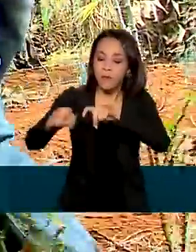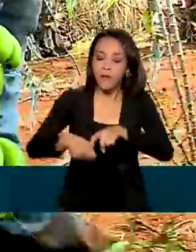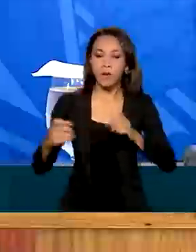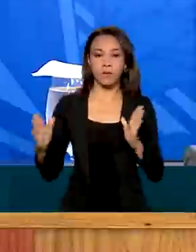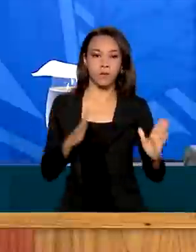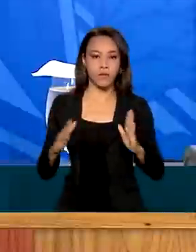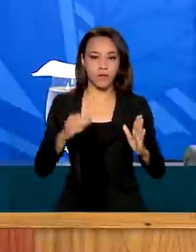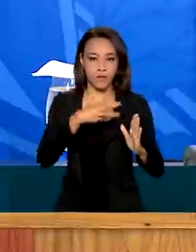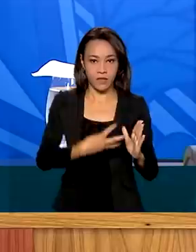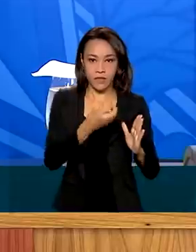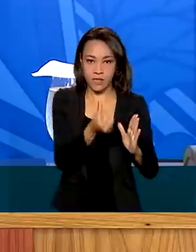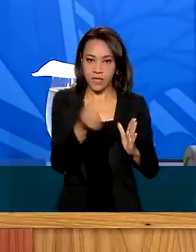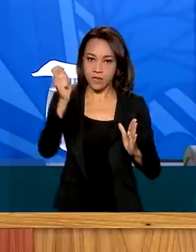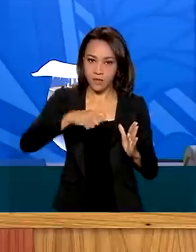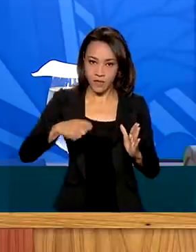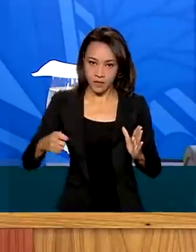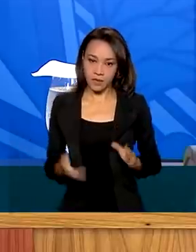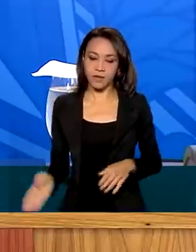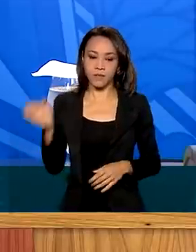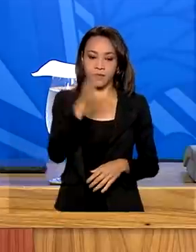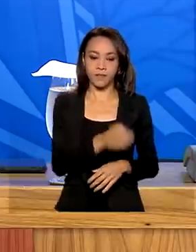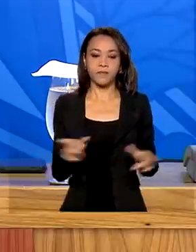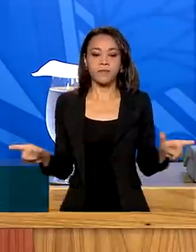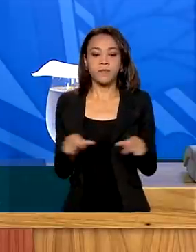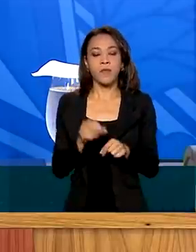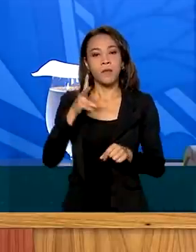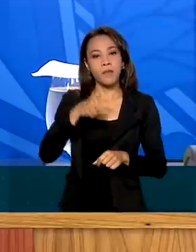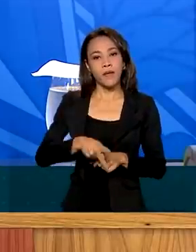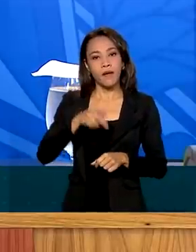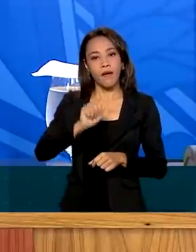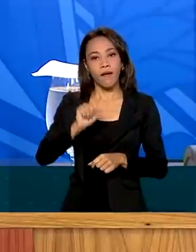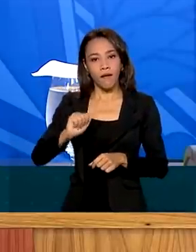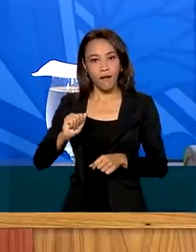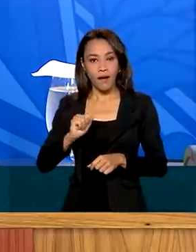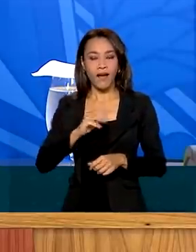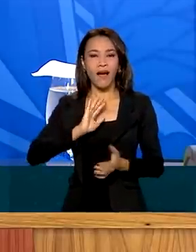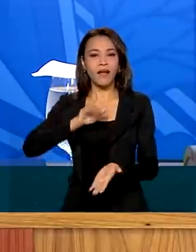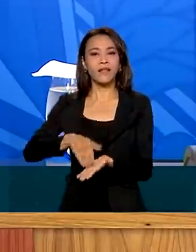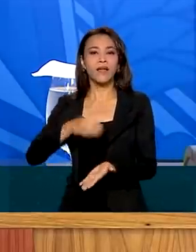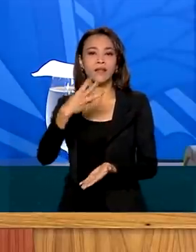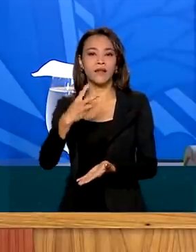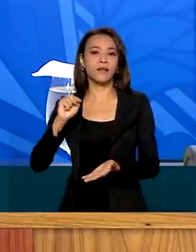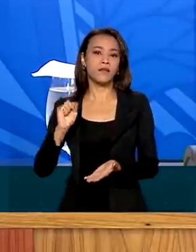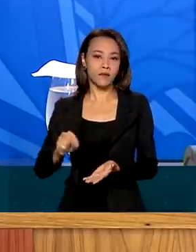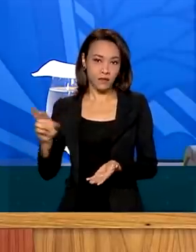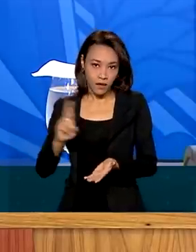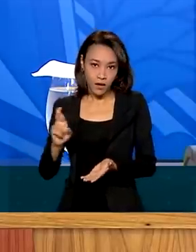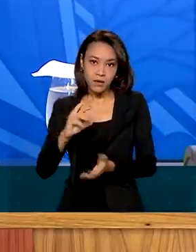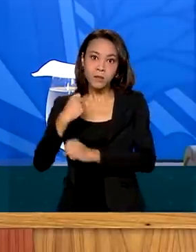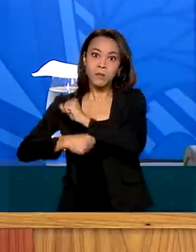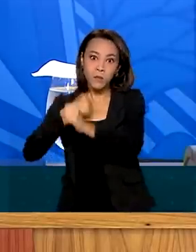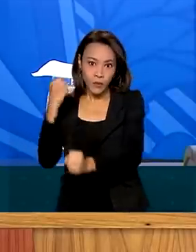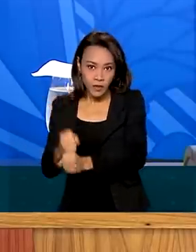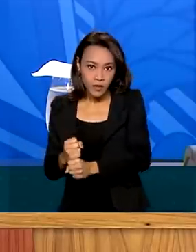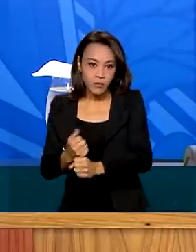meses. Atualmente o PAA fornece até R$ mil por ano na aquisição de produtos